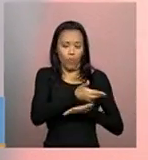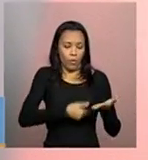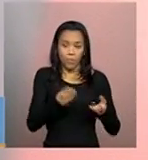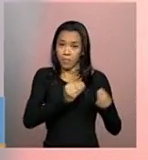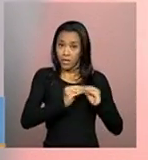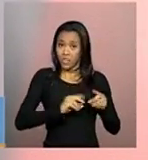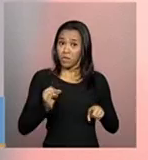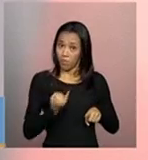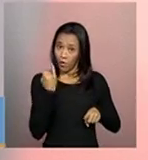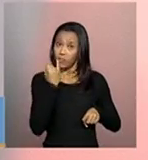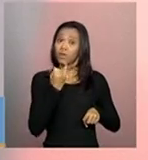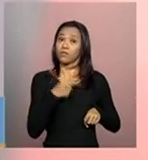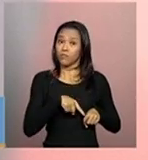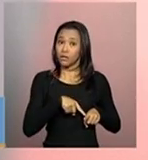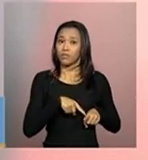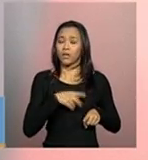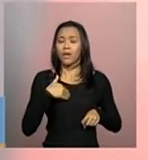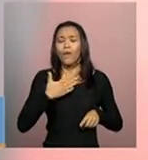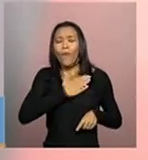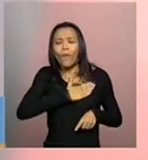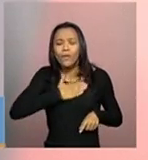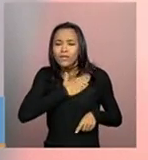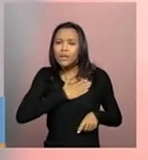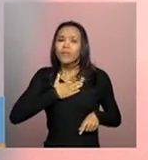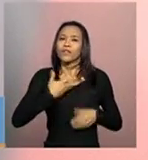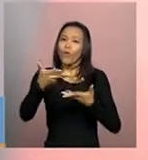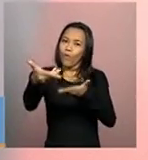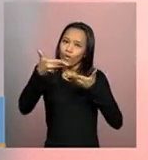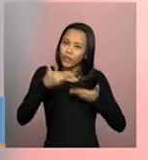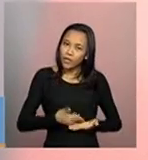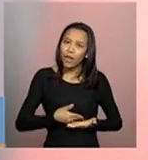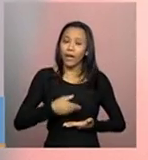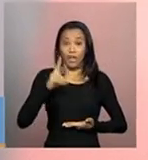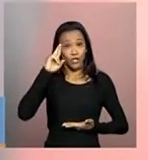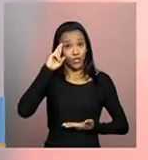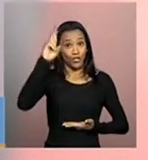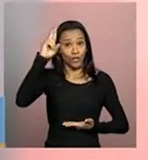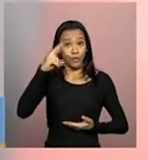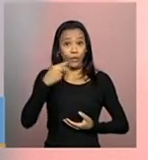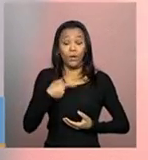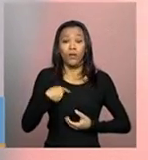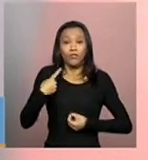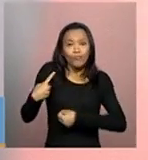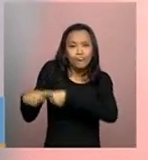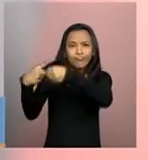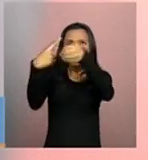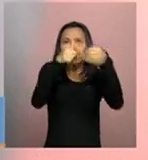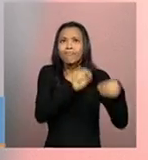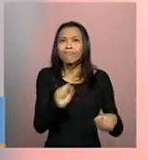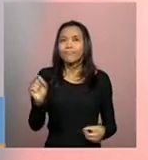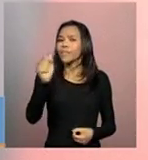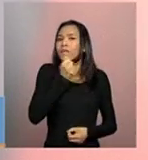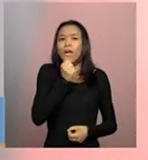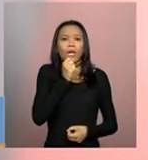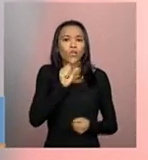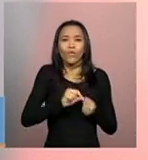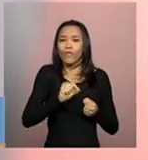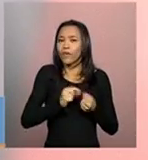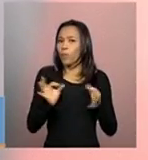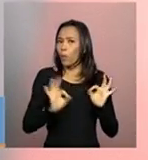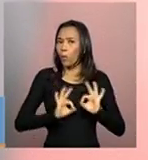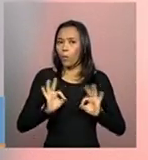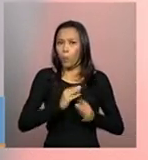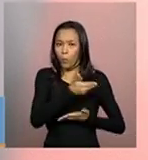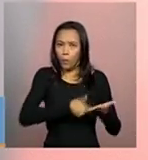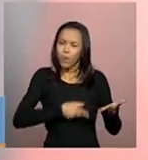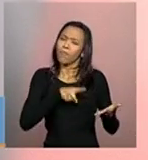cadastro. Então, gostaria muito de convidar aqueles gestores que ainda não iniciaram essa tarefa de preenchimento, que comece,